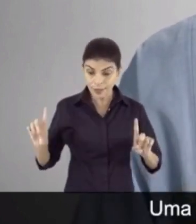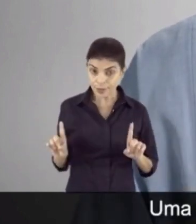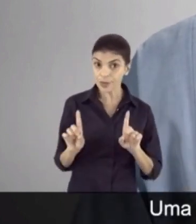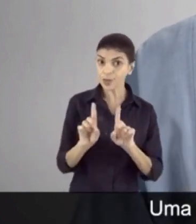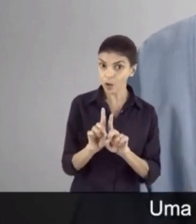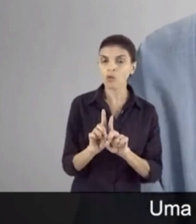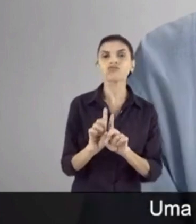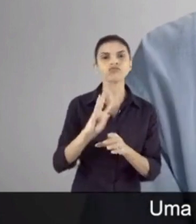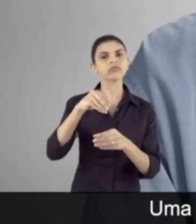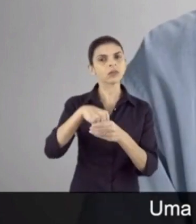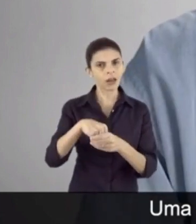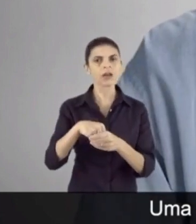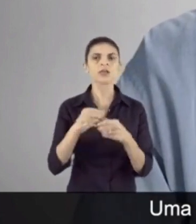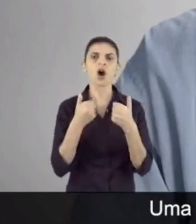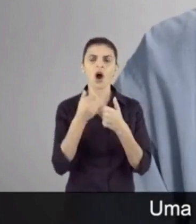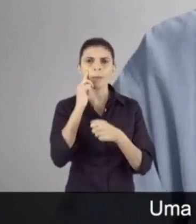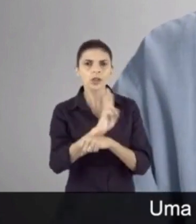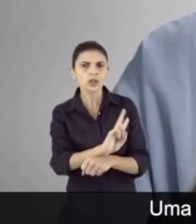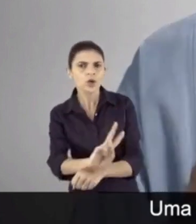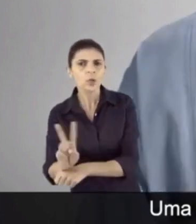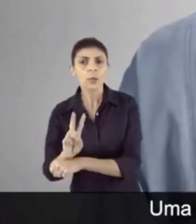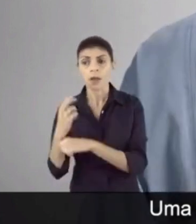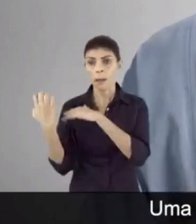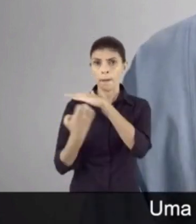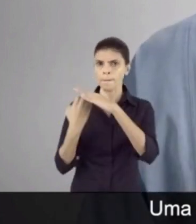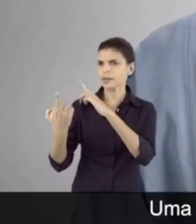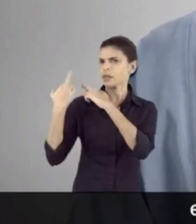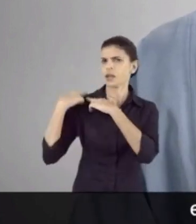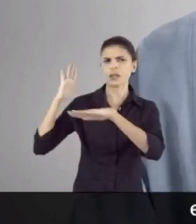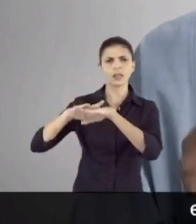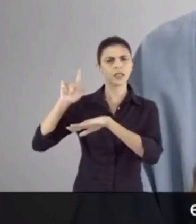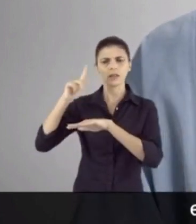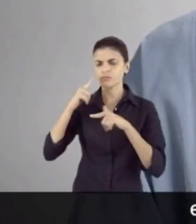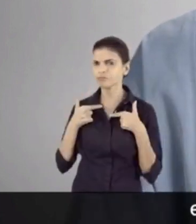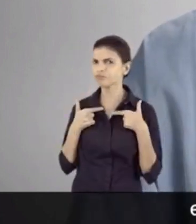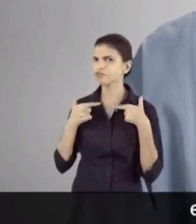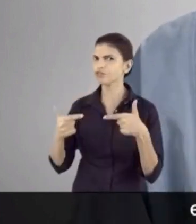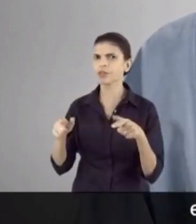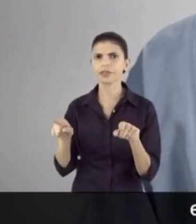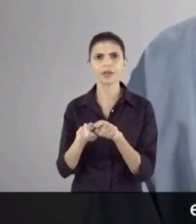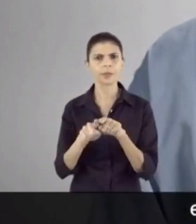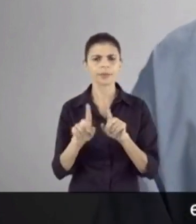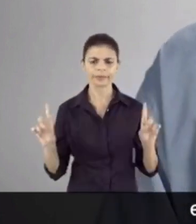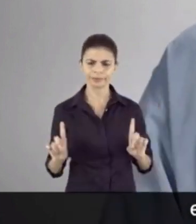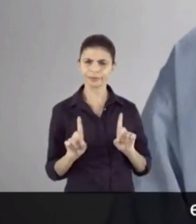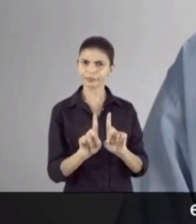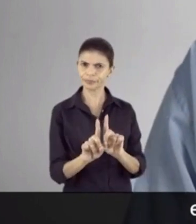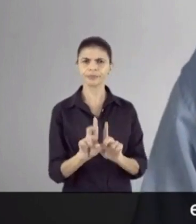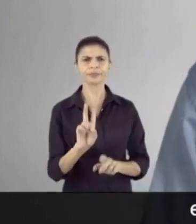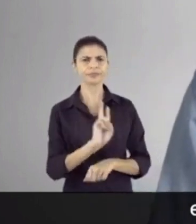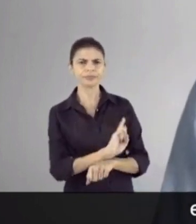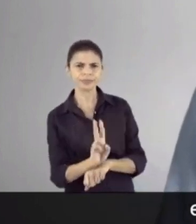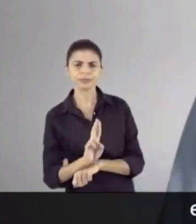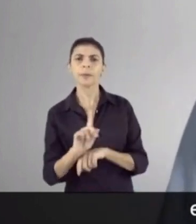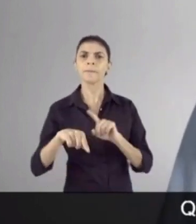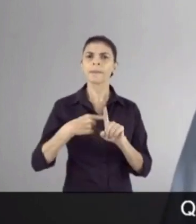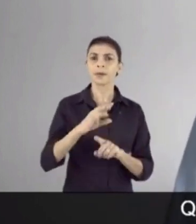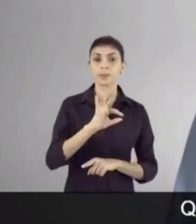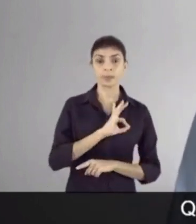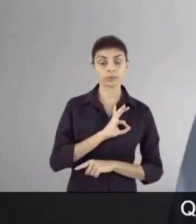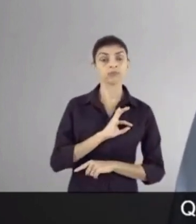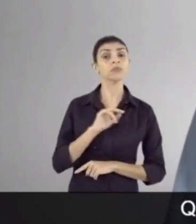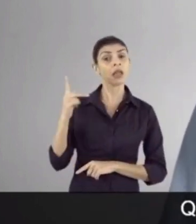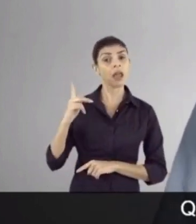dupla formada por um fuzileiro da reserva E um policial municipal Estarão dentro de todos os ônibus das linhas mais perigosas